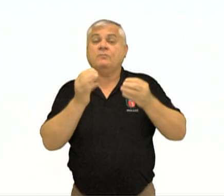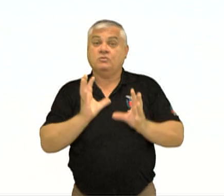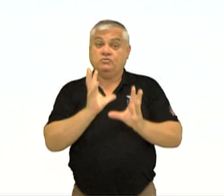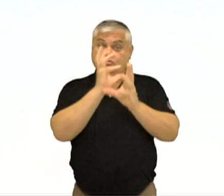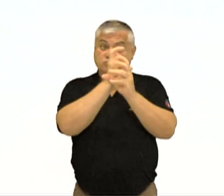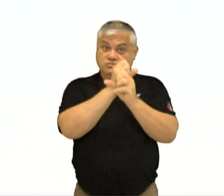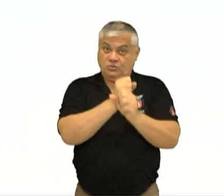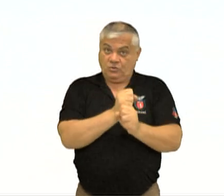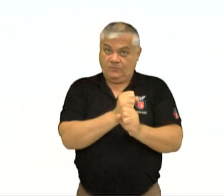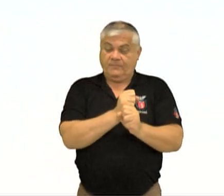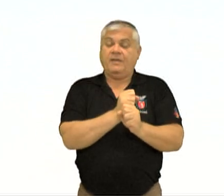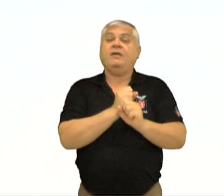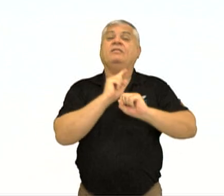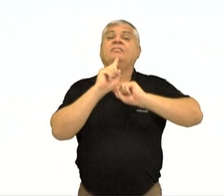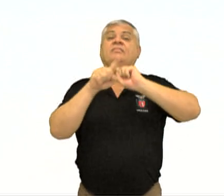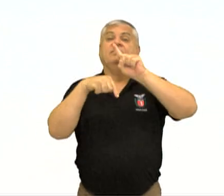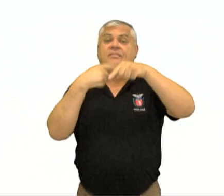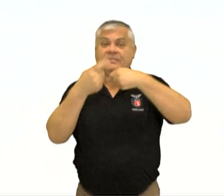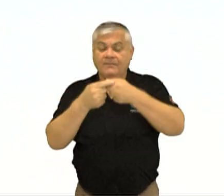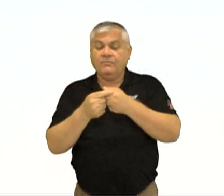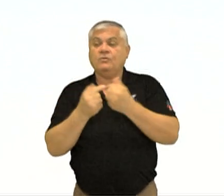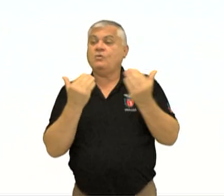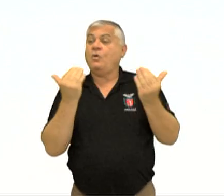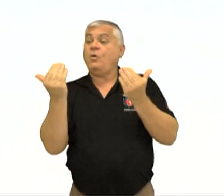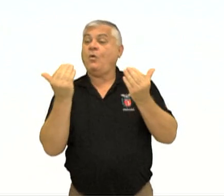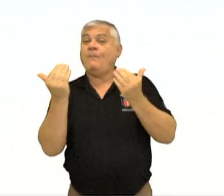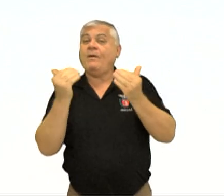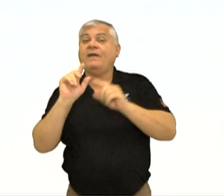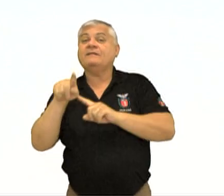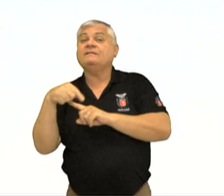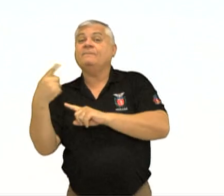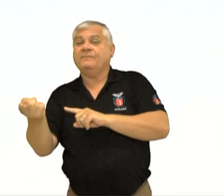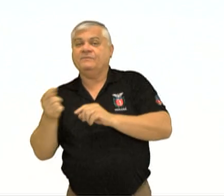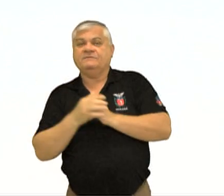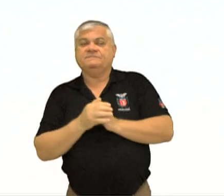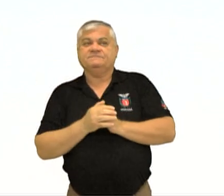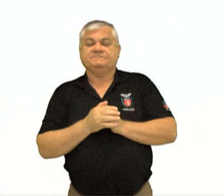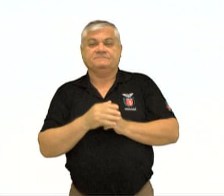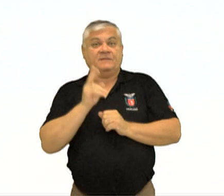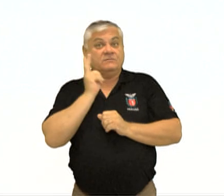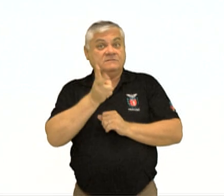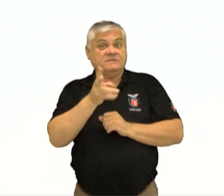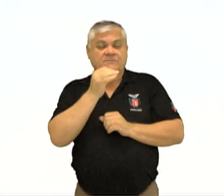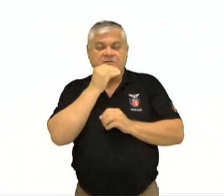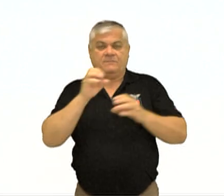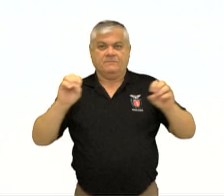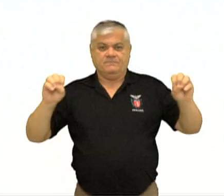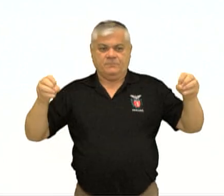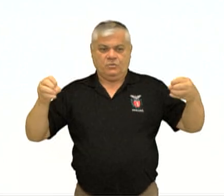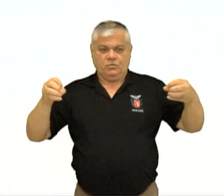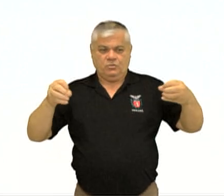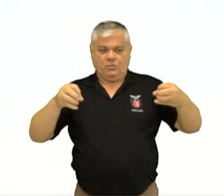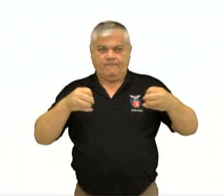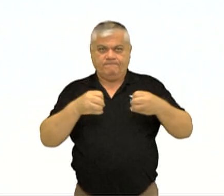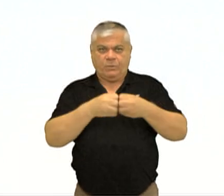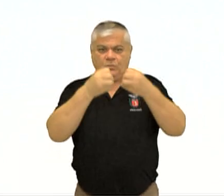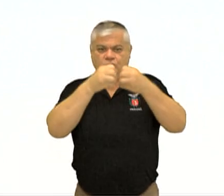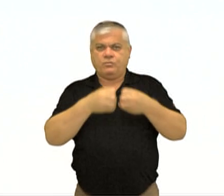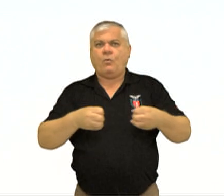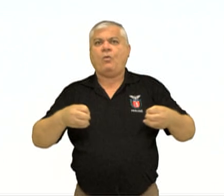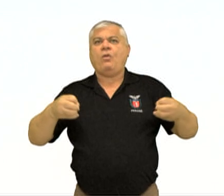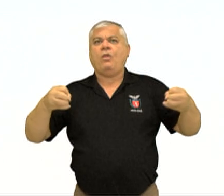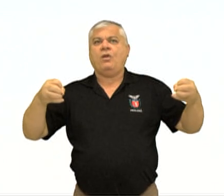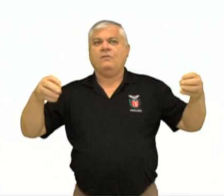antes e você vai igualar com a quantidade de movimento depois, certo? Lembrando uma colisão, que as bolas vêm, colidem e